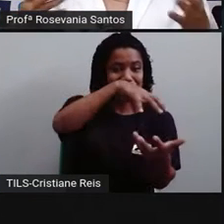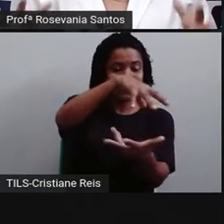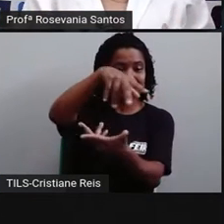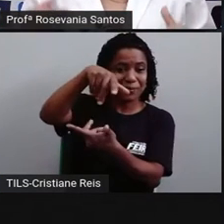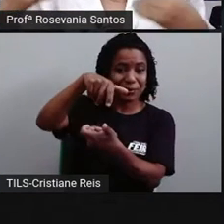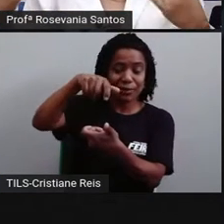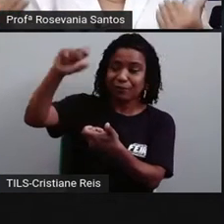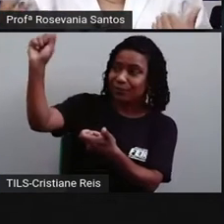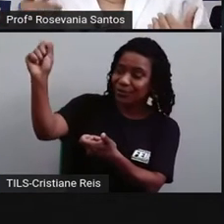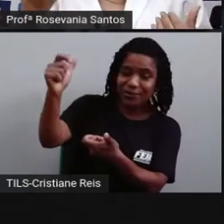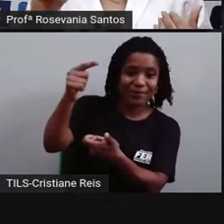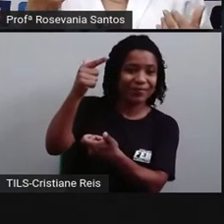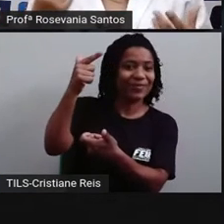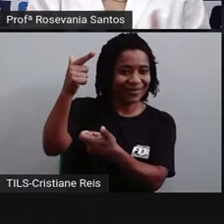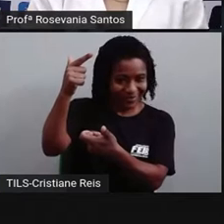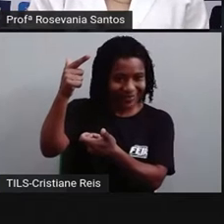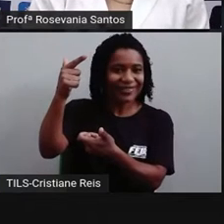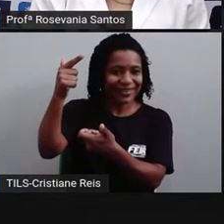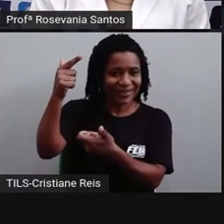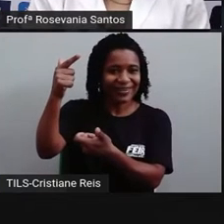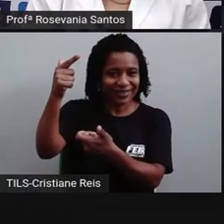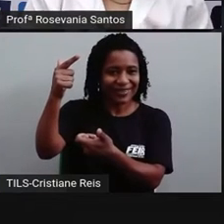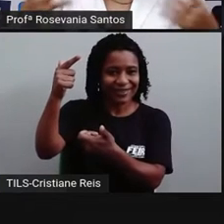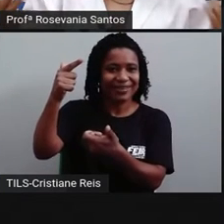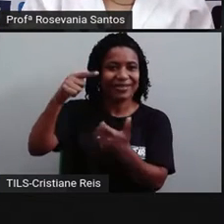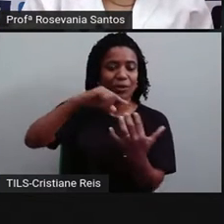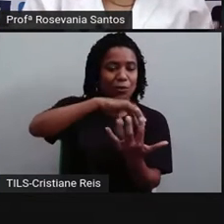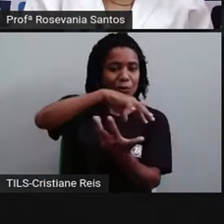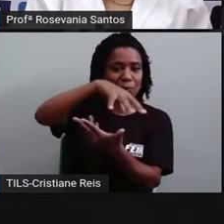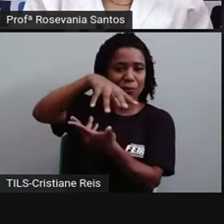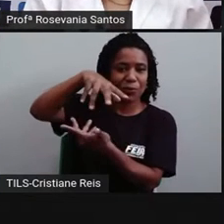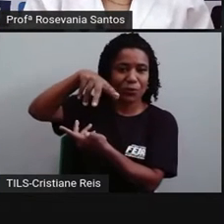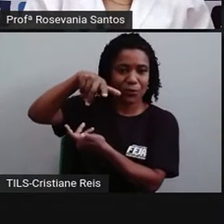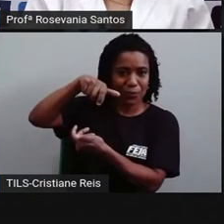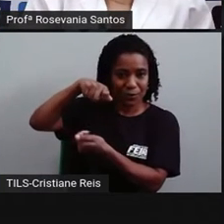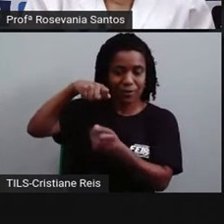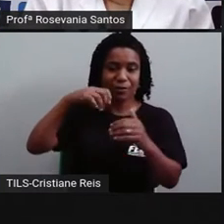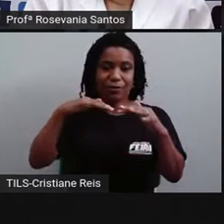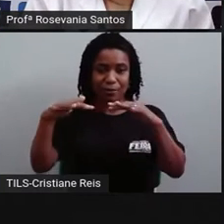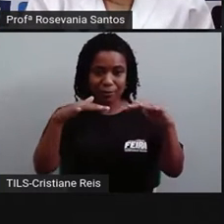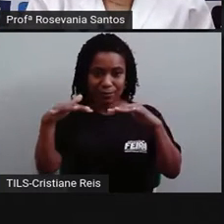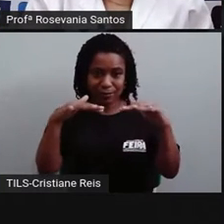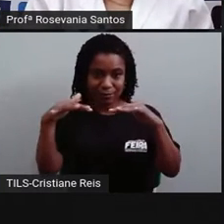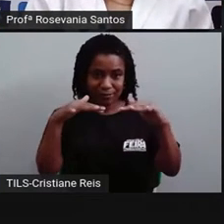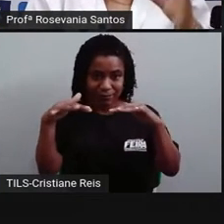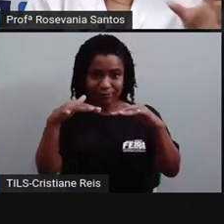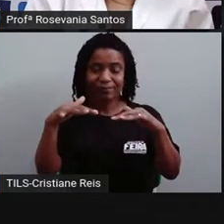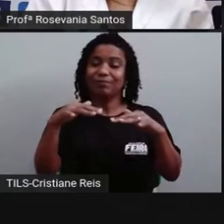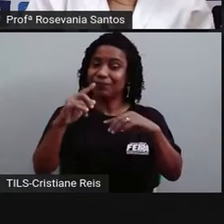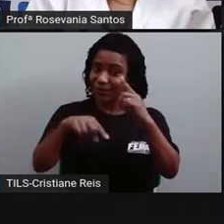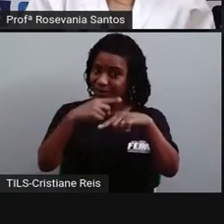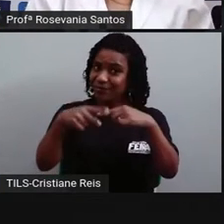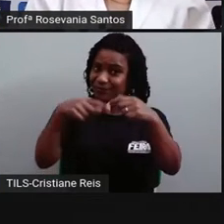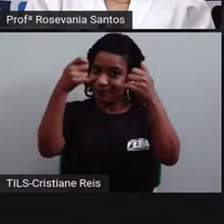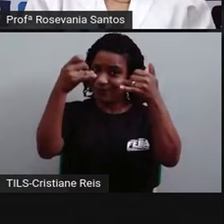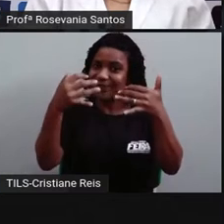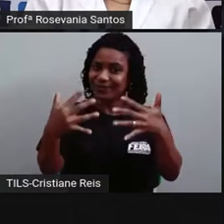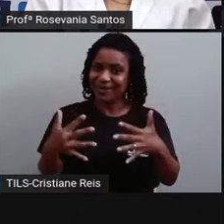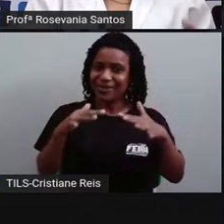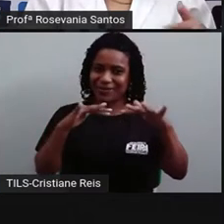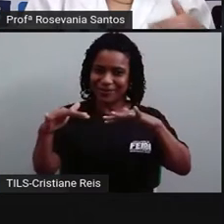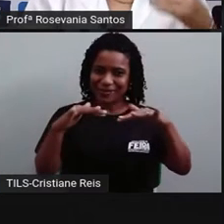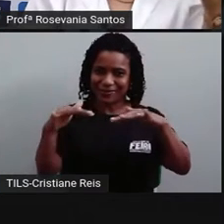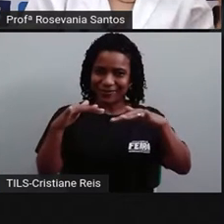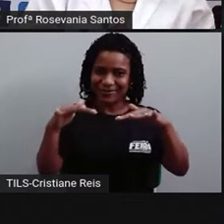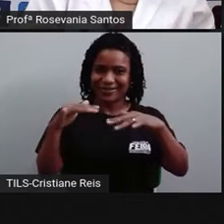Sol e dando voltas também, né? No seu próprio eixo. E assim, alguns outros movimentos que nós não vamos falar agora. Nós vamos nos ater a